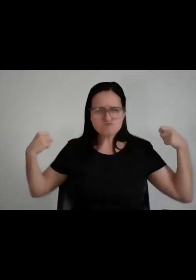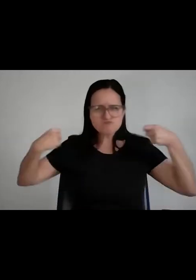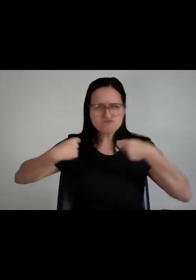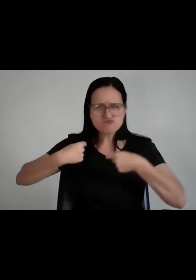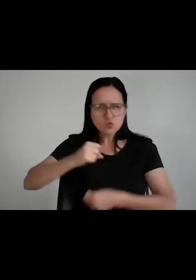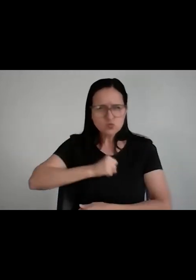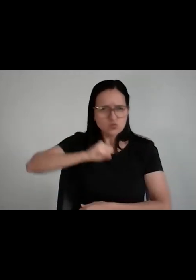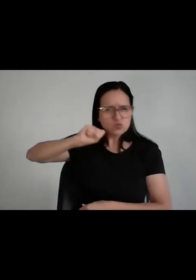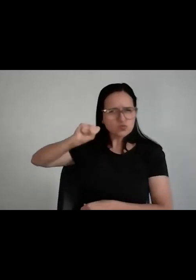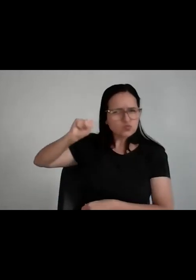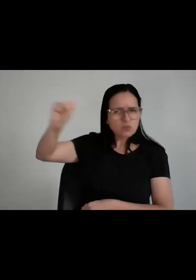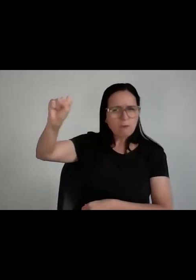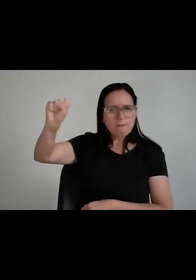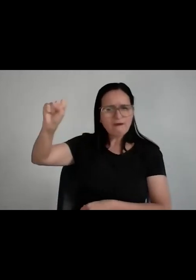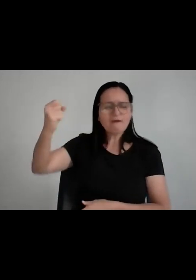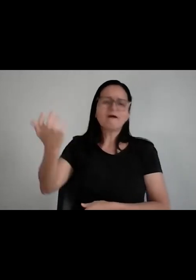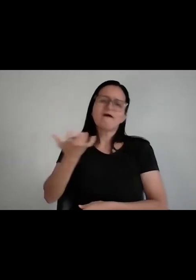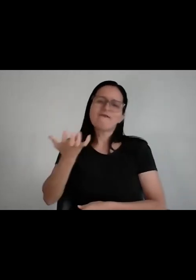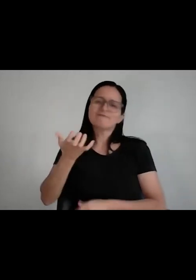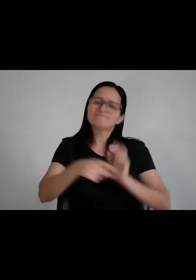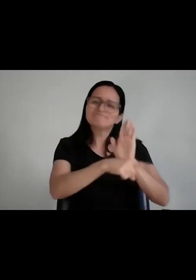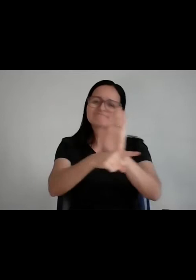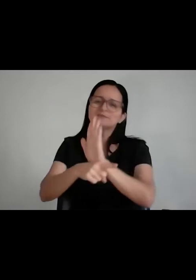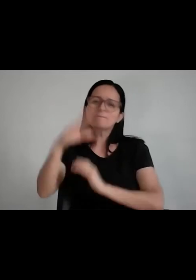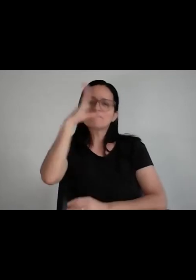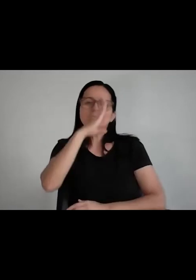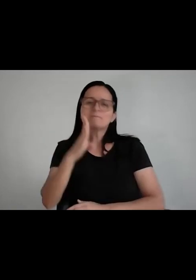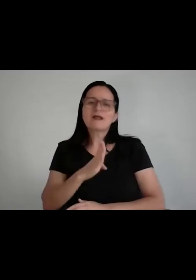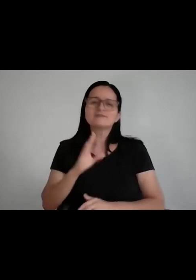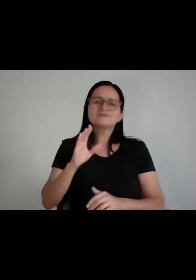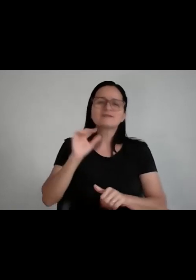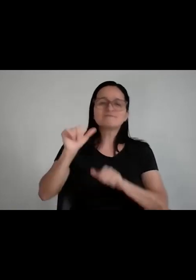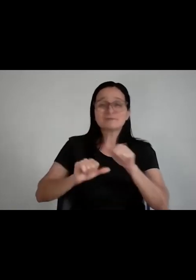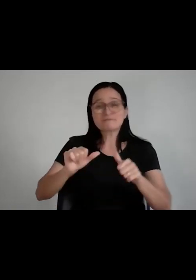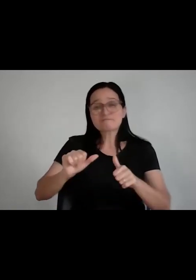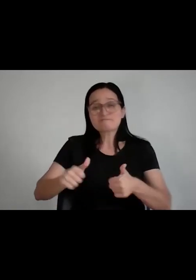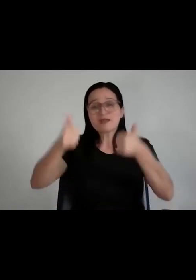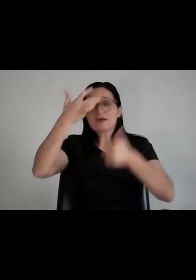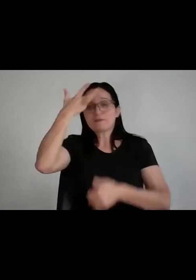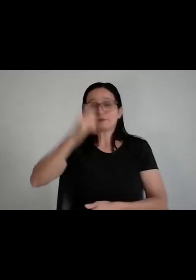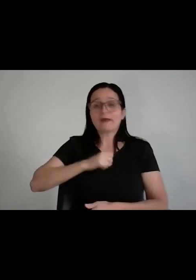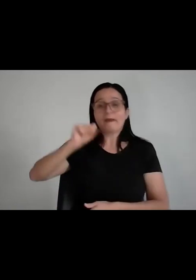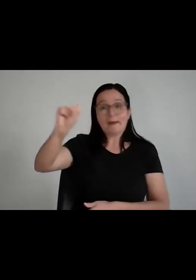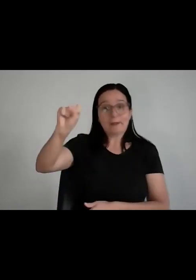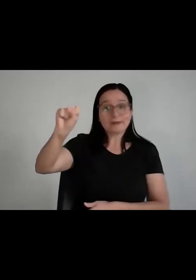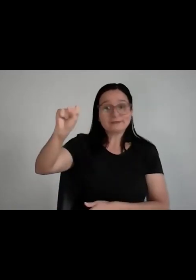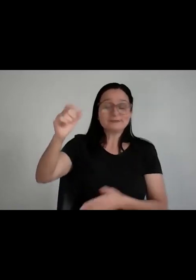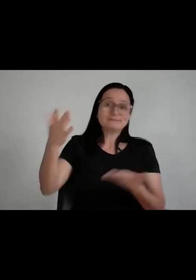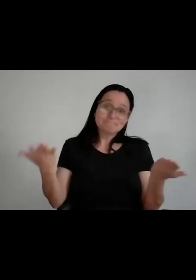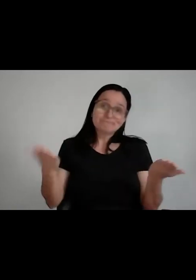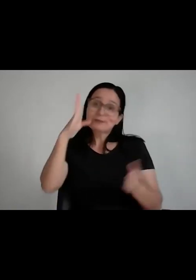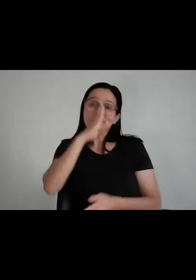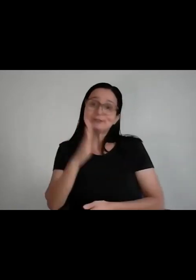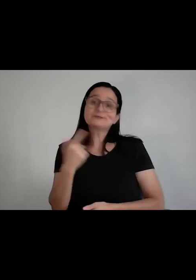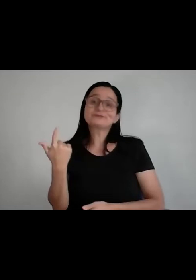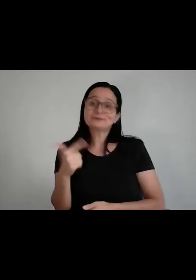Brasil onde a gente não precise que pessoas sejam heróis para vencer na vida, mas esse Brasil não está pronto ainda, então recomendo a capa